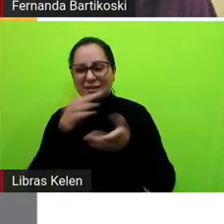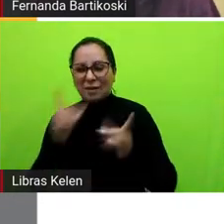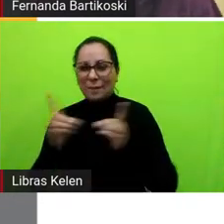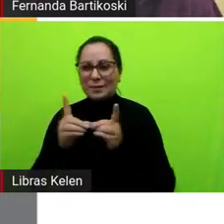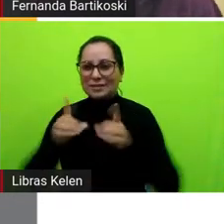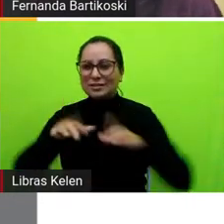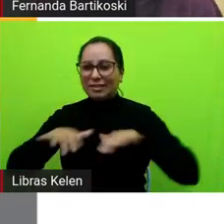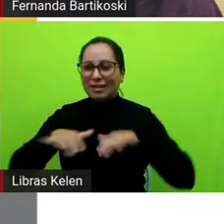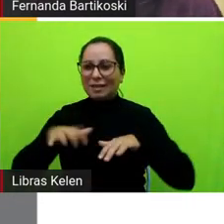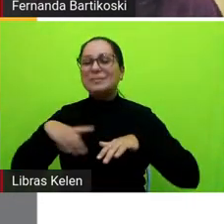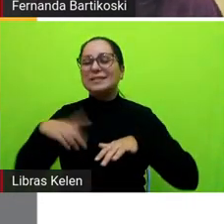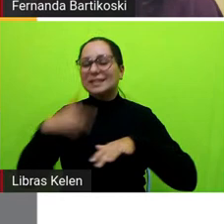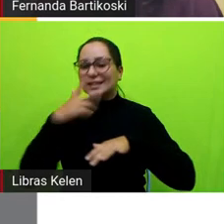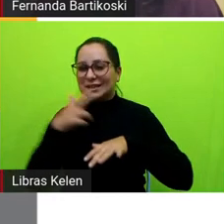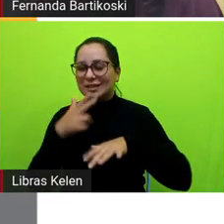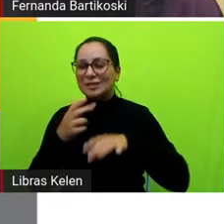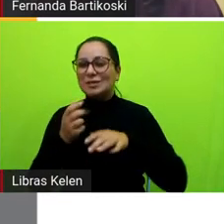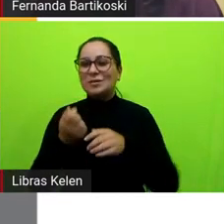-gelo aqui, né?